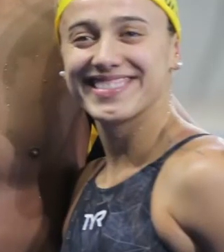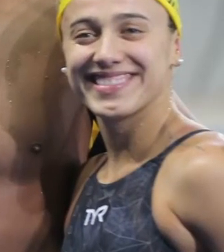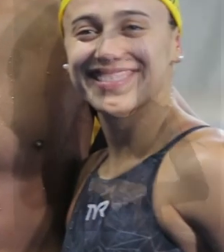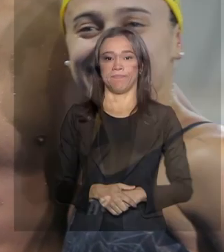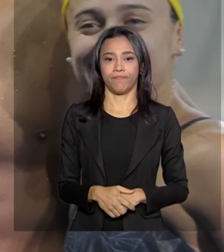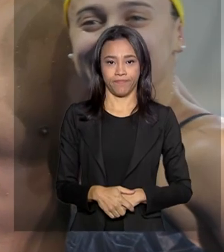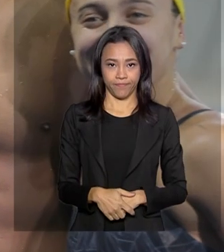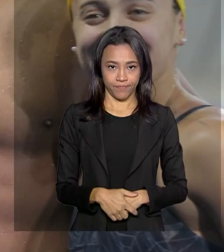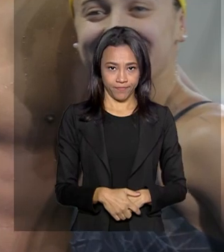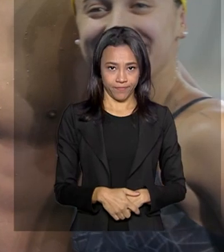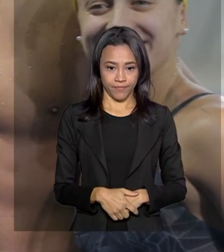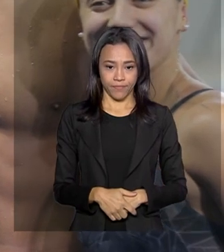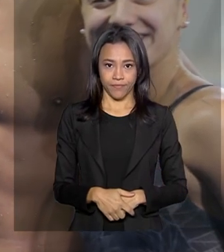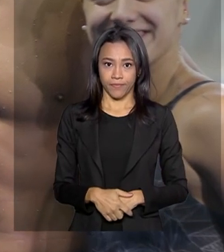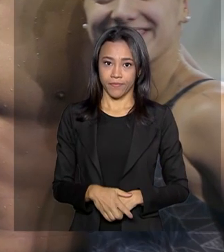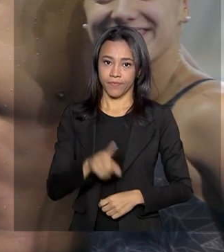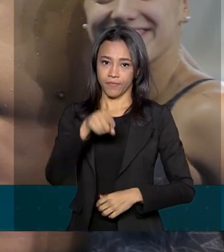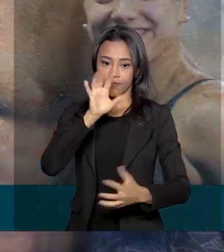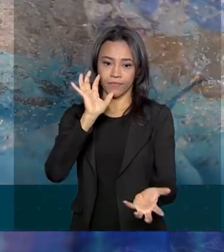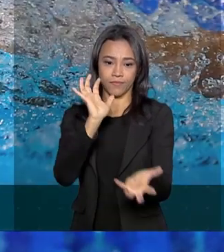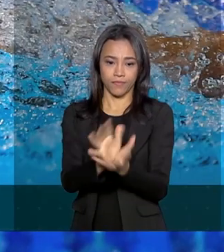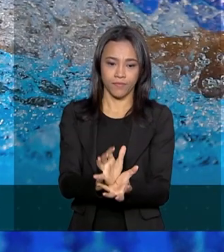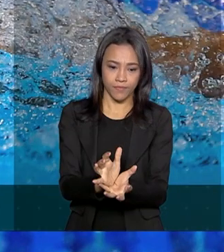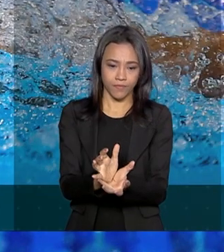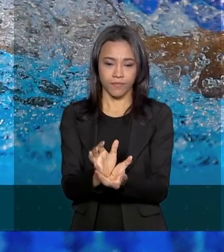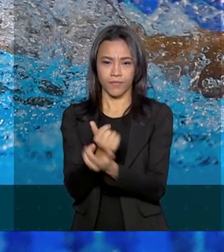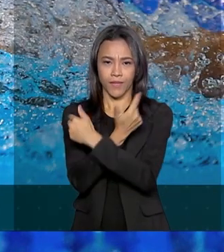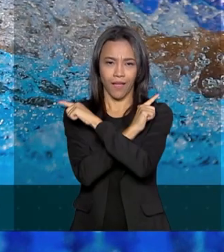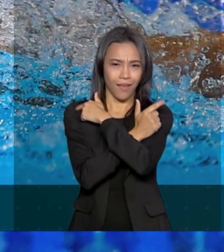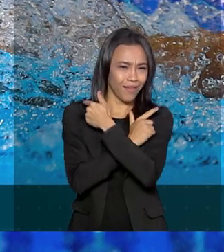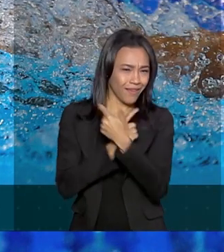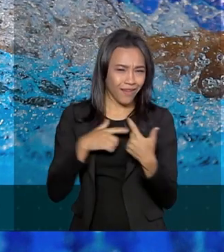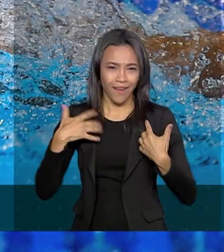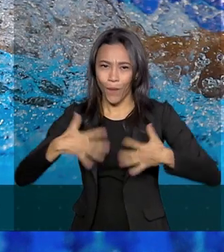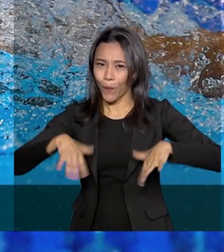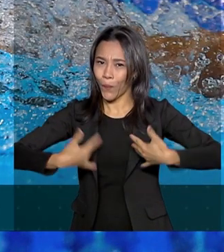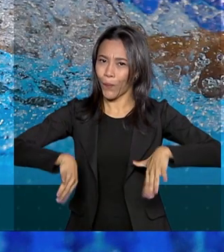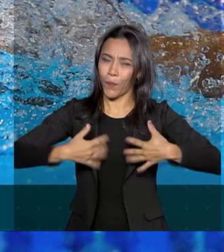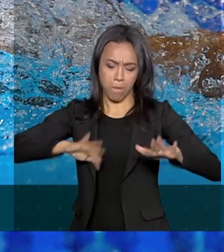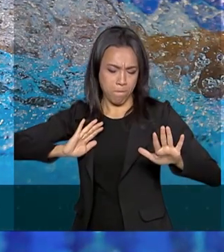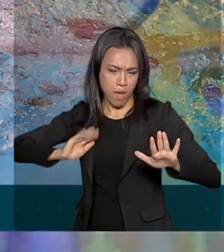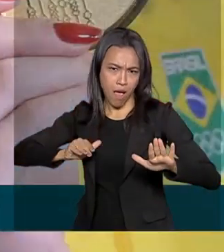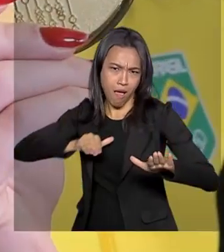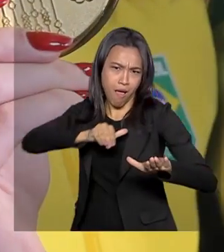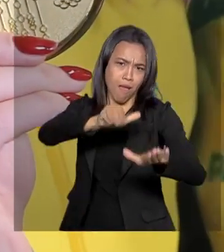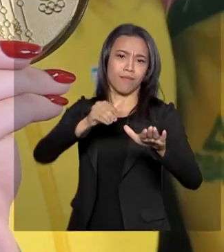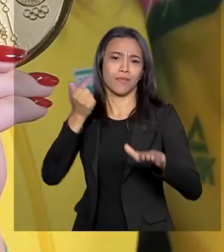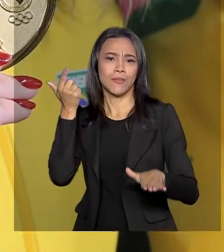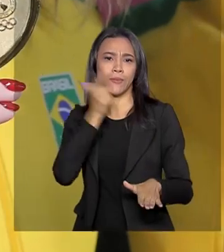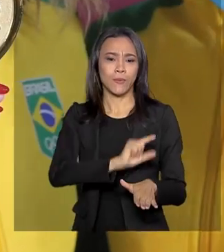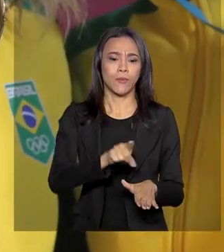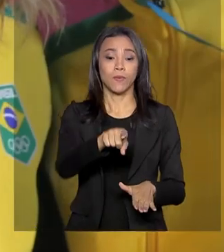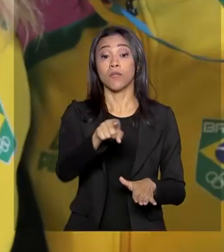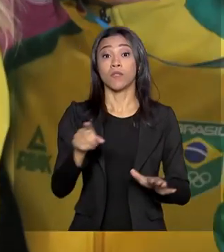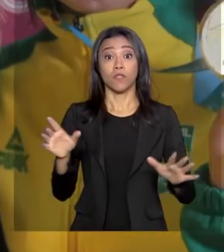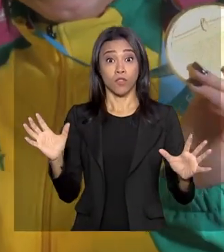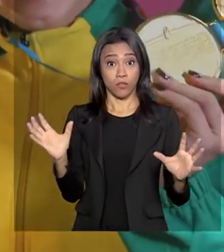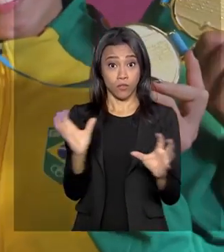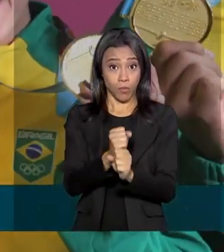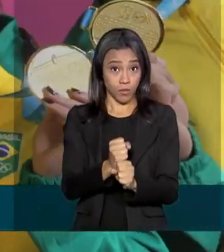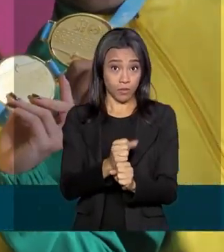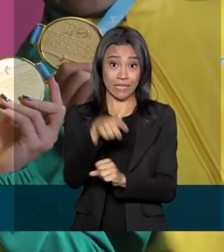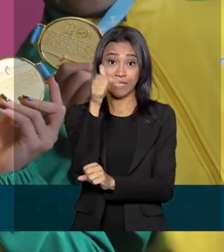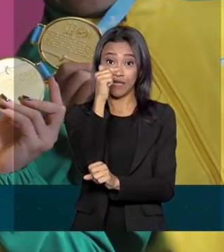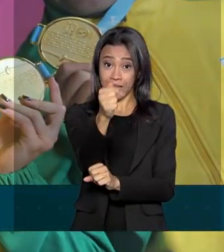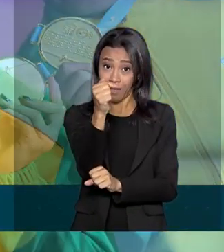A turma da natação está rindo à toa. Os atletas brasileiros dominaram a piscina. Ao todo, conquistaram sete